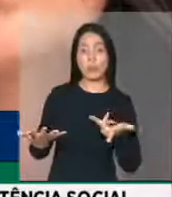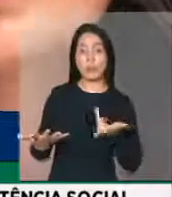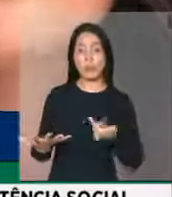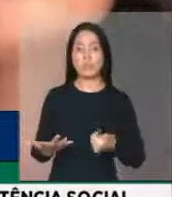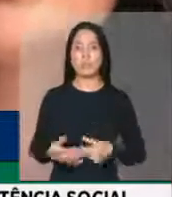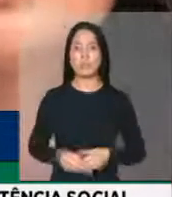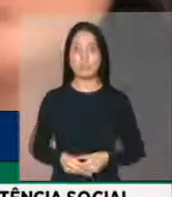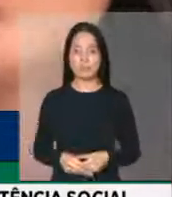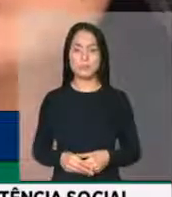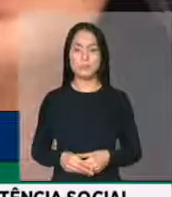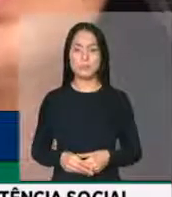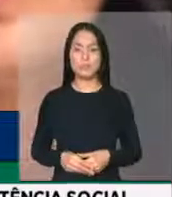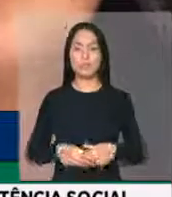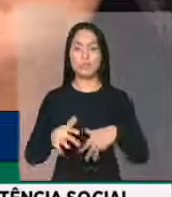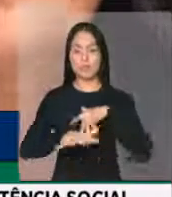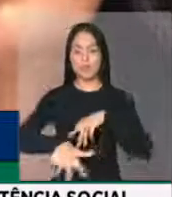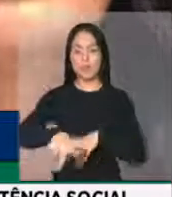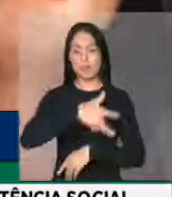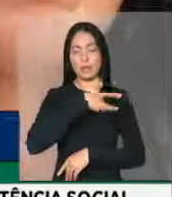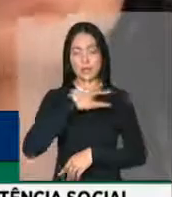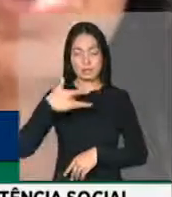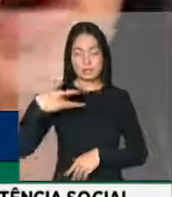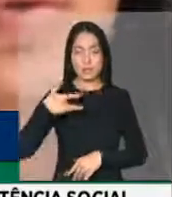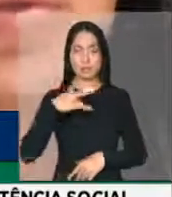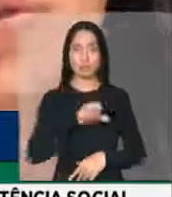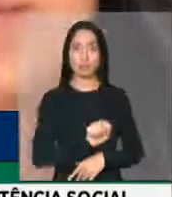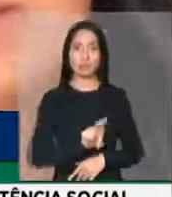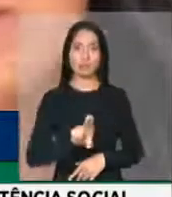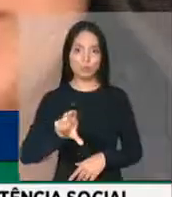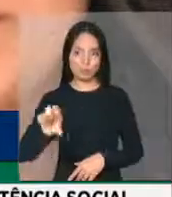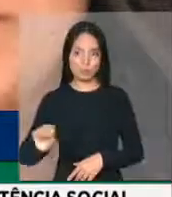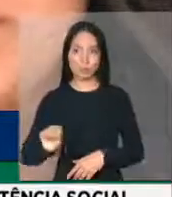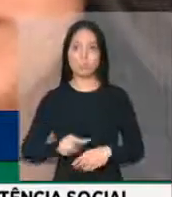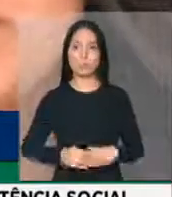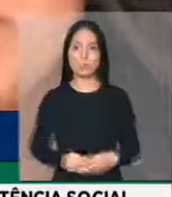prestadores de serviços da saúde no âmbito do Sistema Único de Saúde.